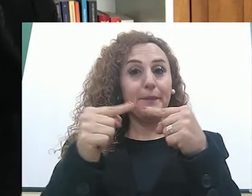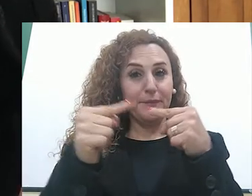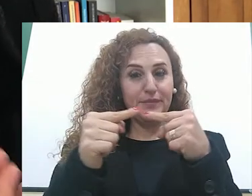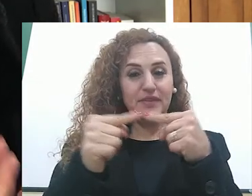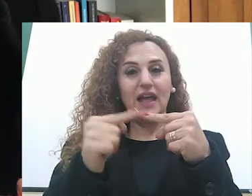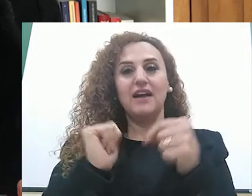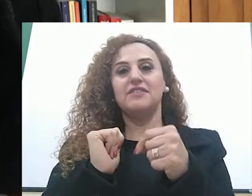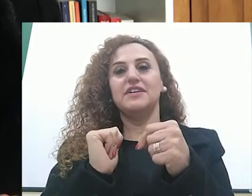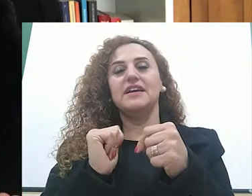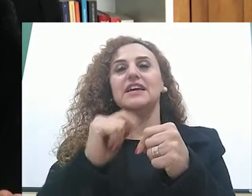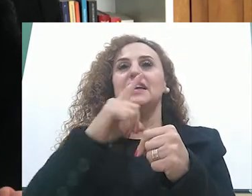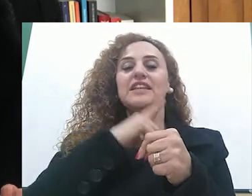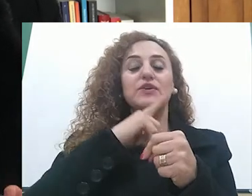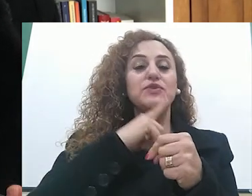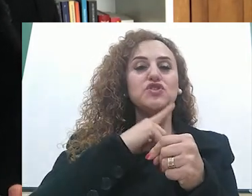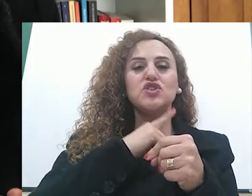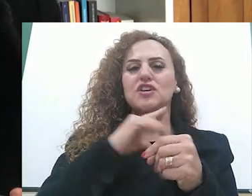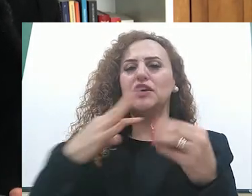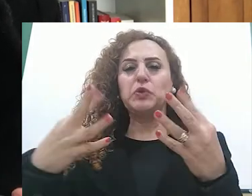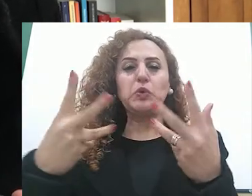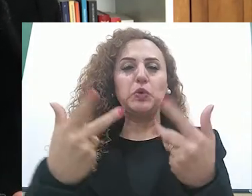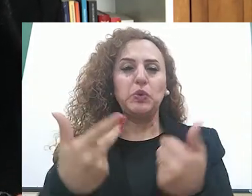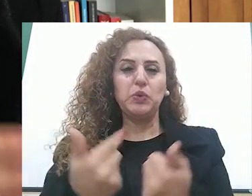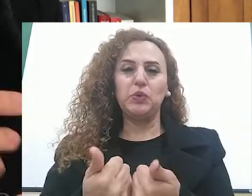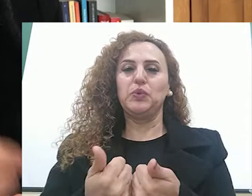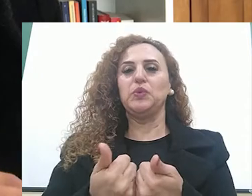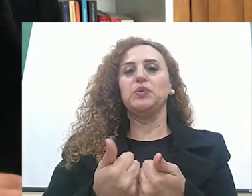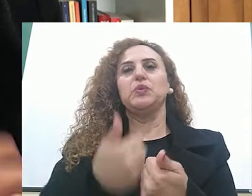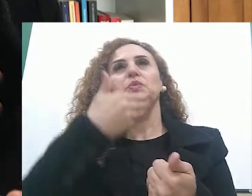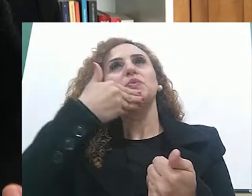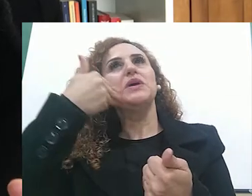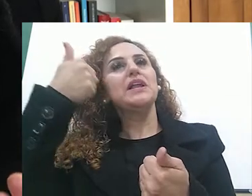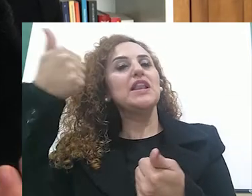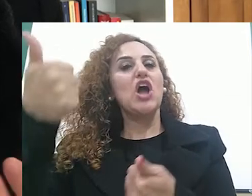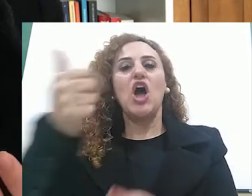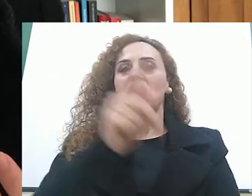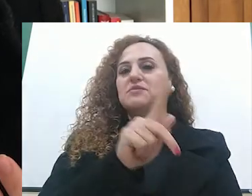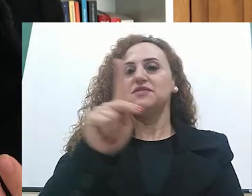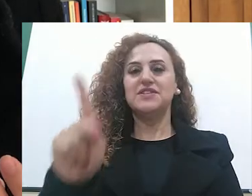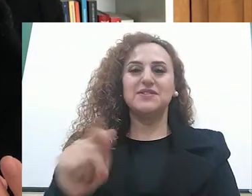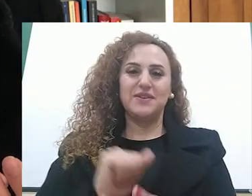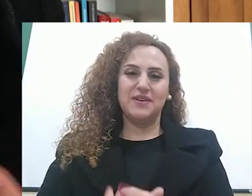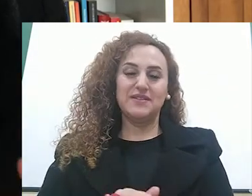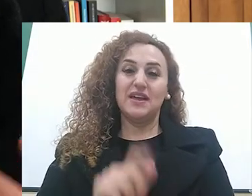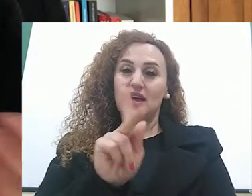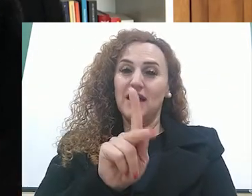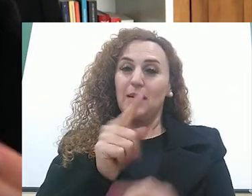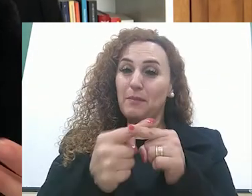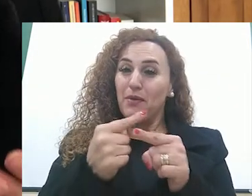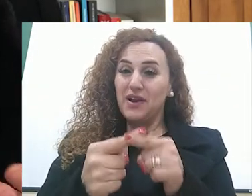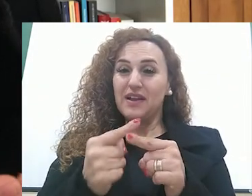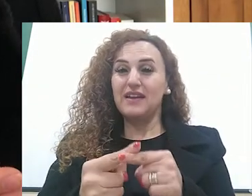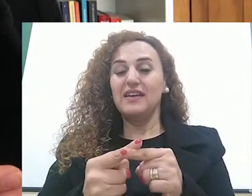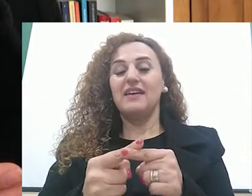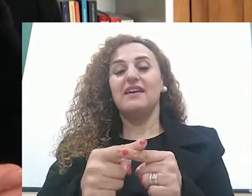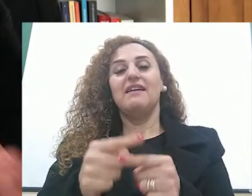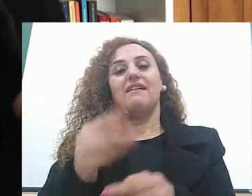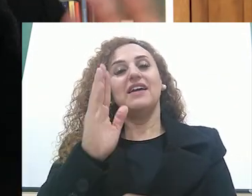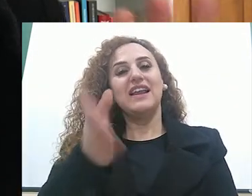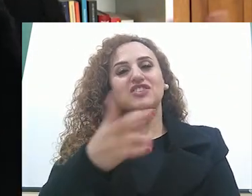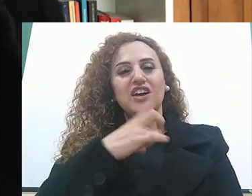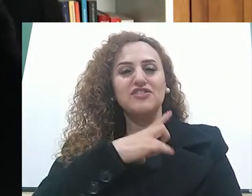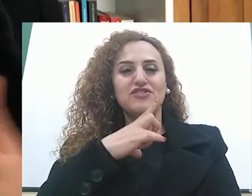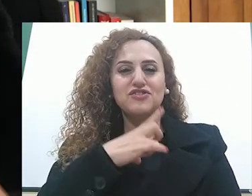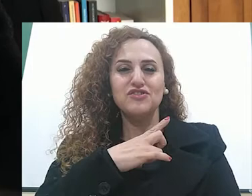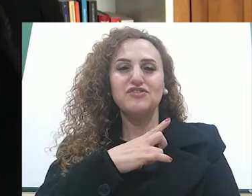se cria toda uma aura, todo um estereótipo de que as mulheres seriam melhores professoras porque elas já tinham um certo